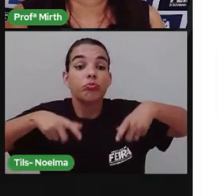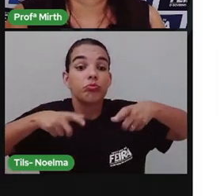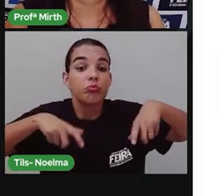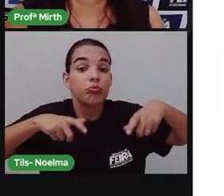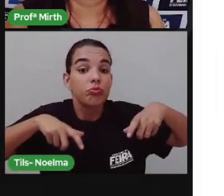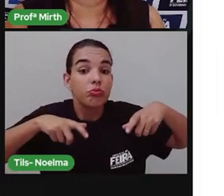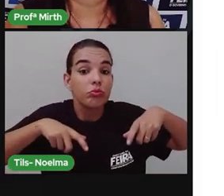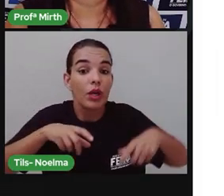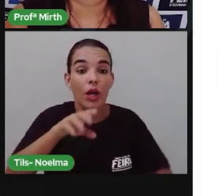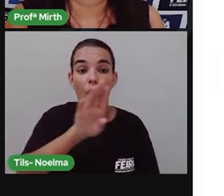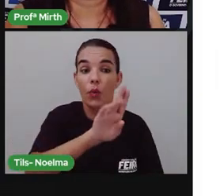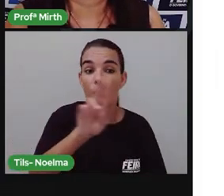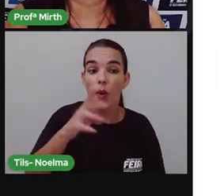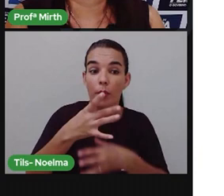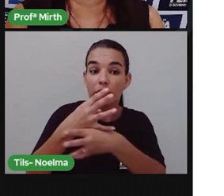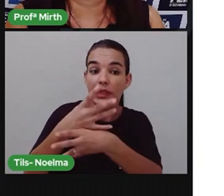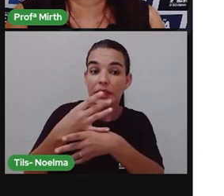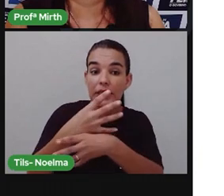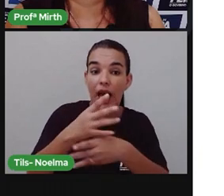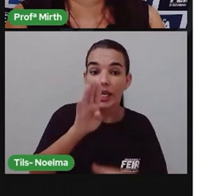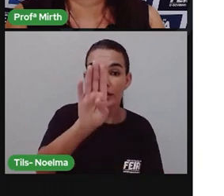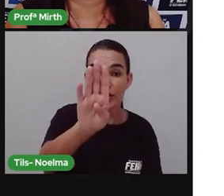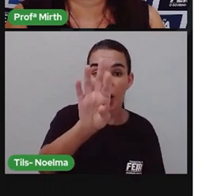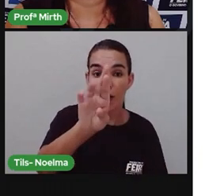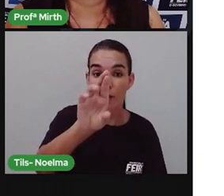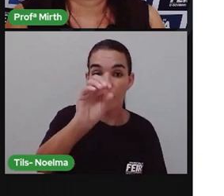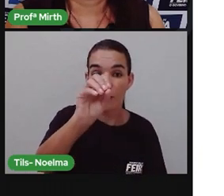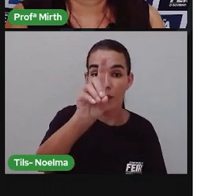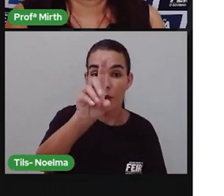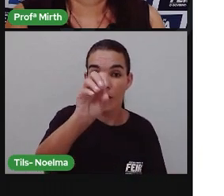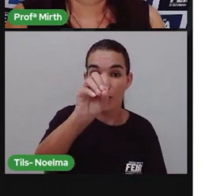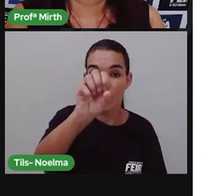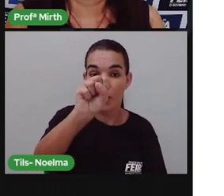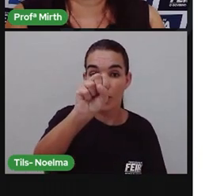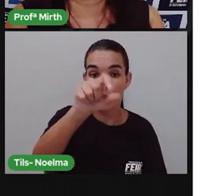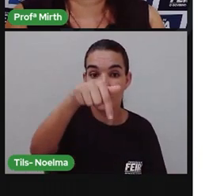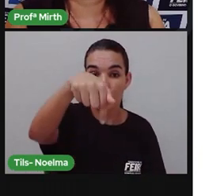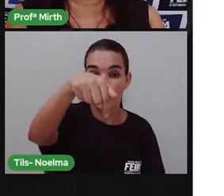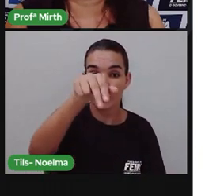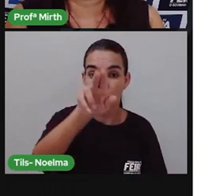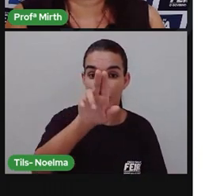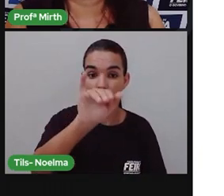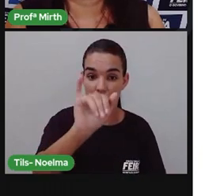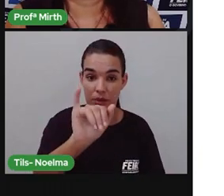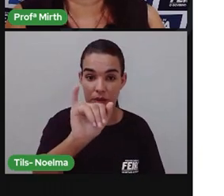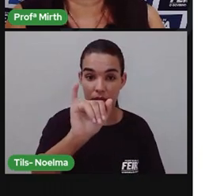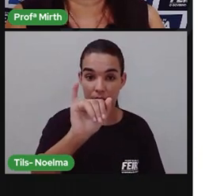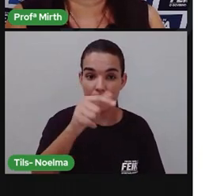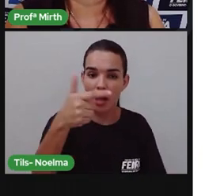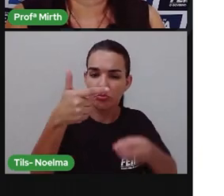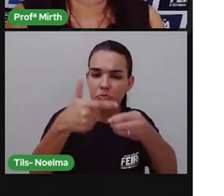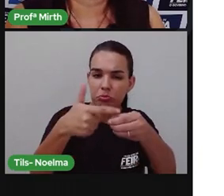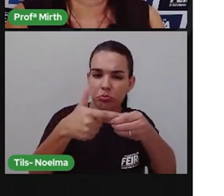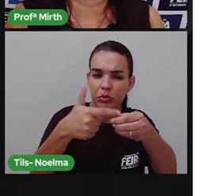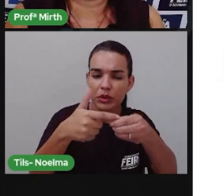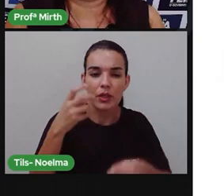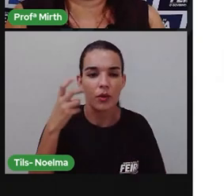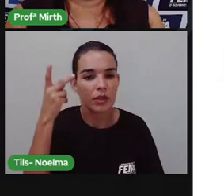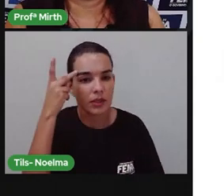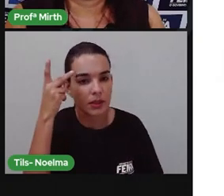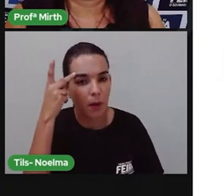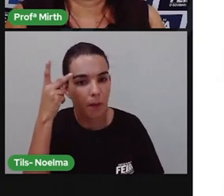no dia 29 de dezembro de 1903. Filho dos imigrantes italianos, Giovan Batista